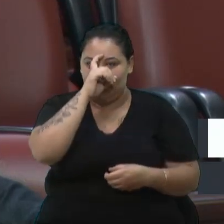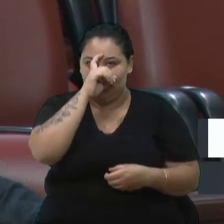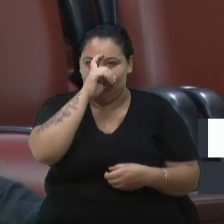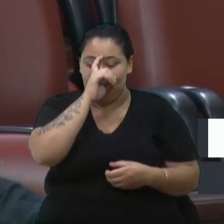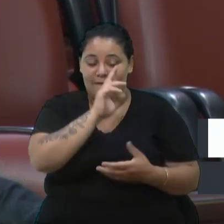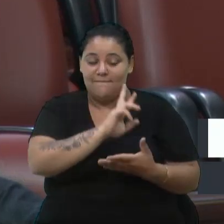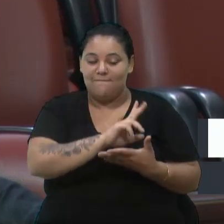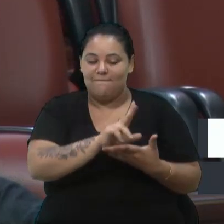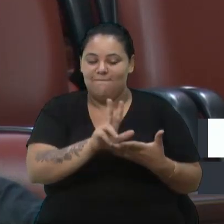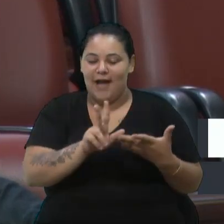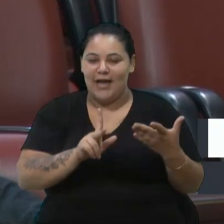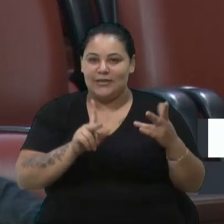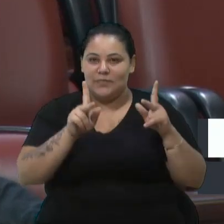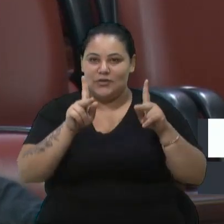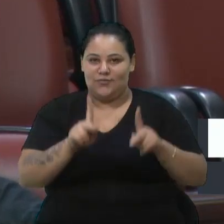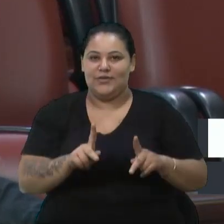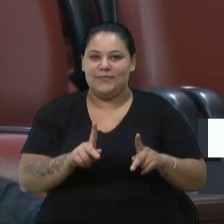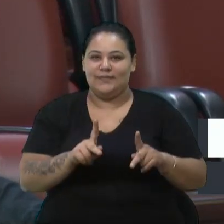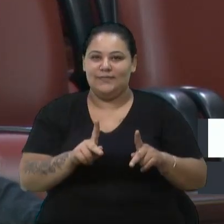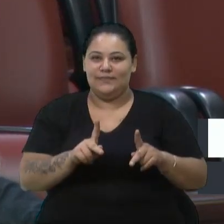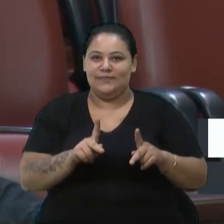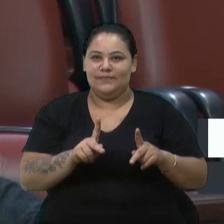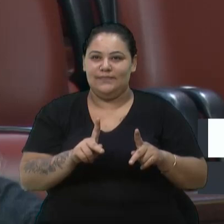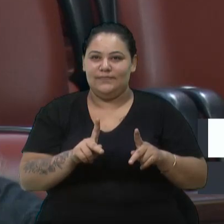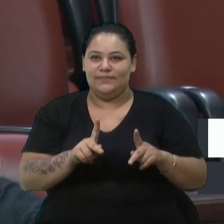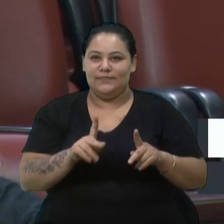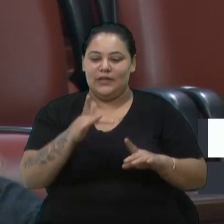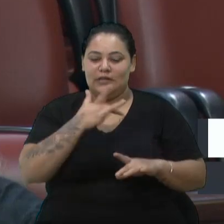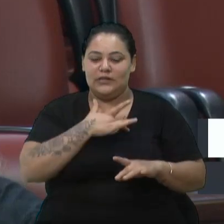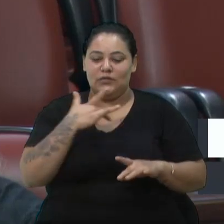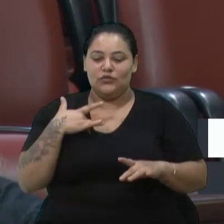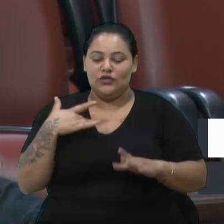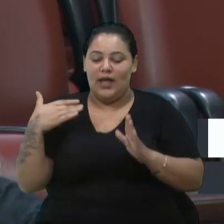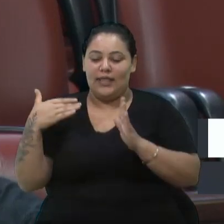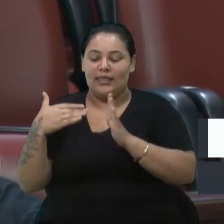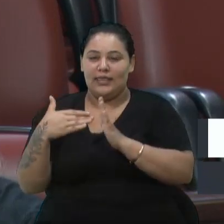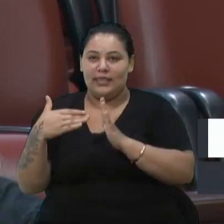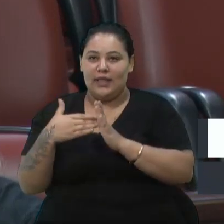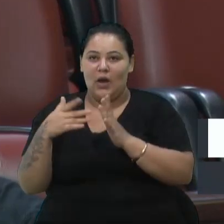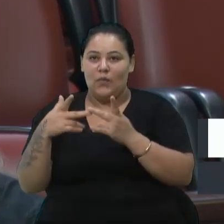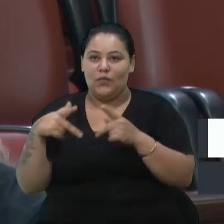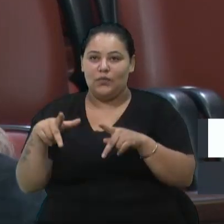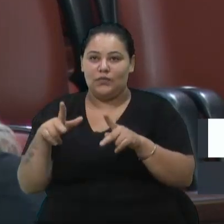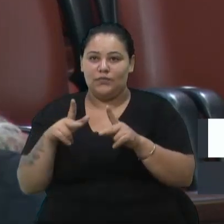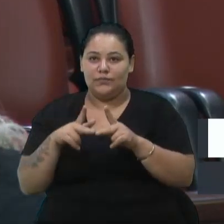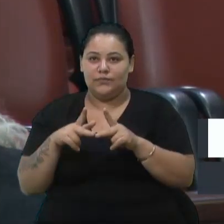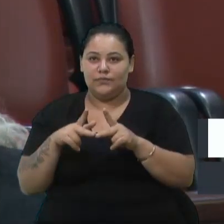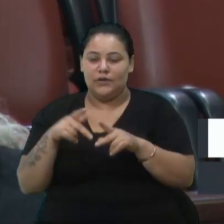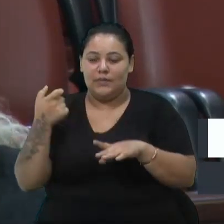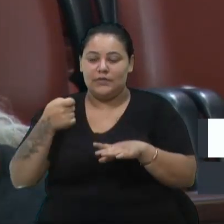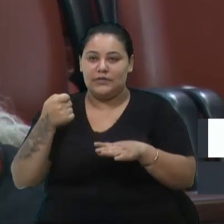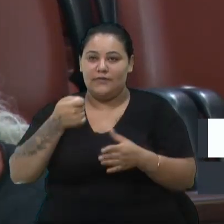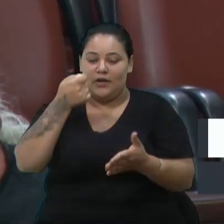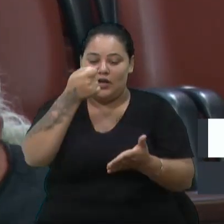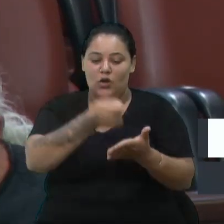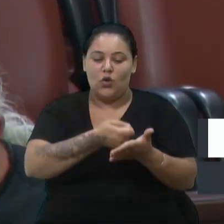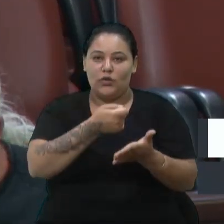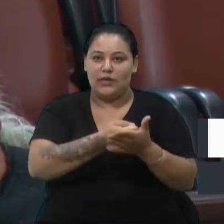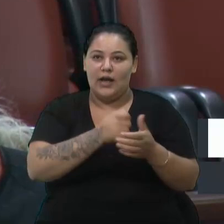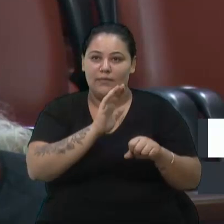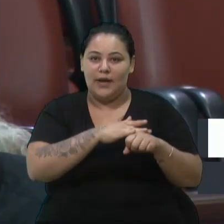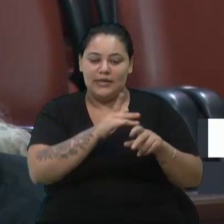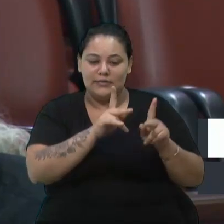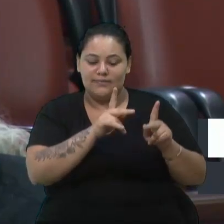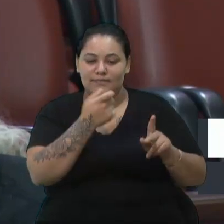categorias, várias categorias, desde a gente de saúde e a servidor público, que deveriam vir aqui lutar por aqueles que mais precisam, não estavam